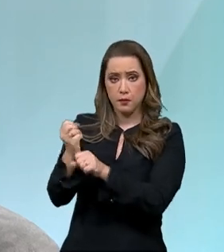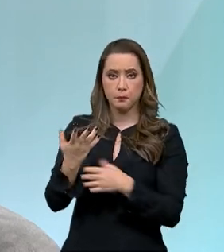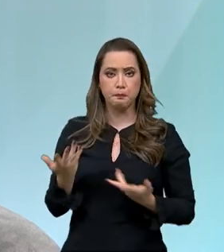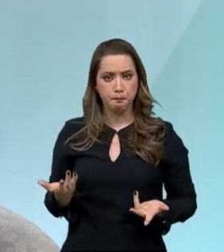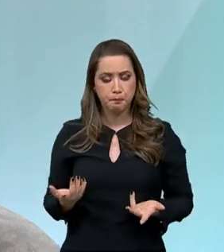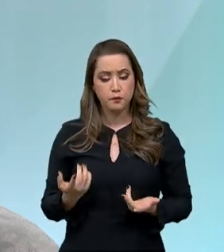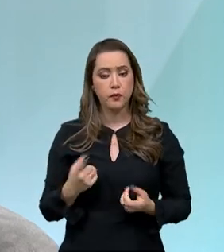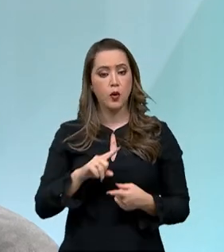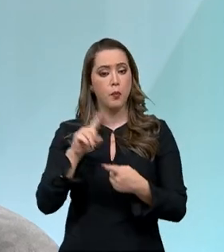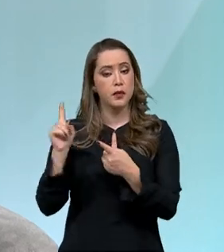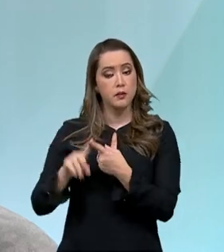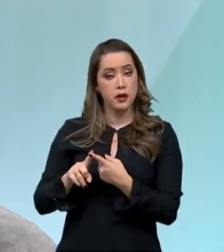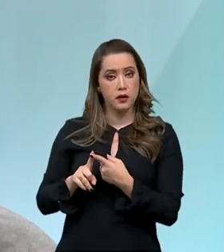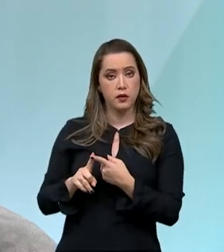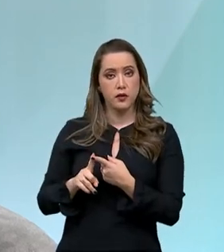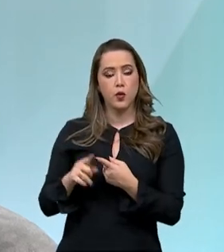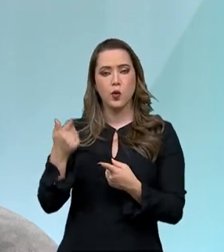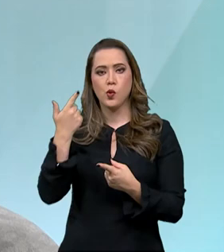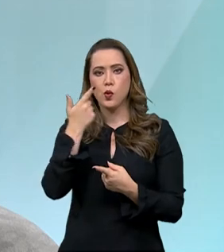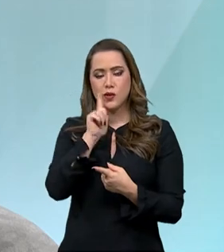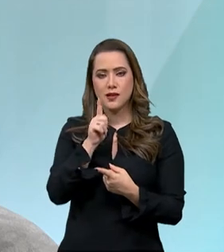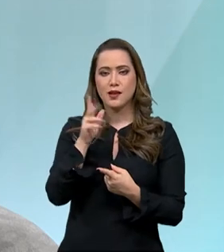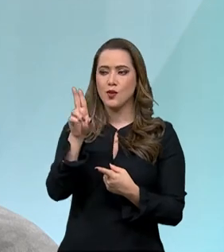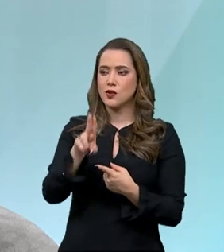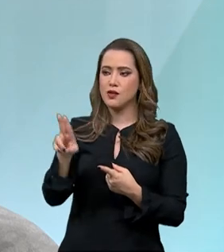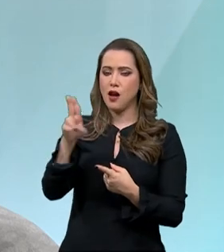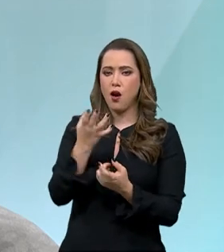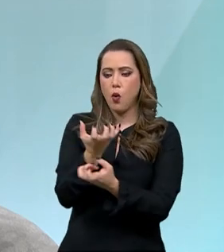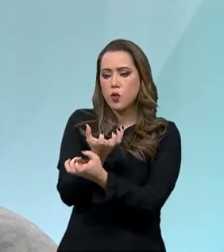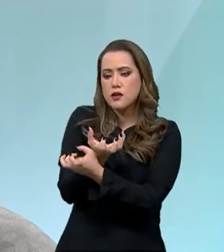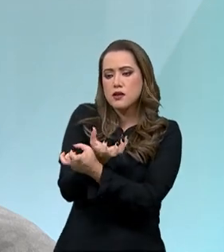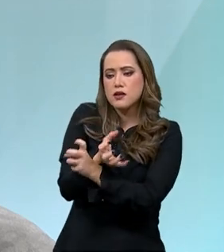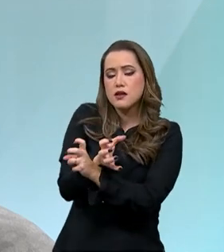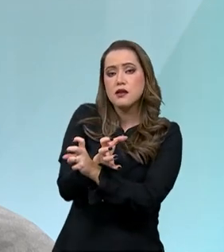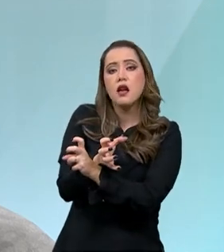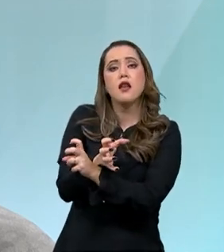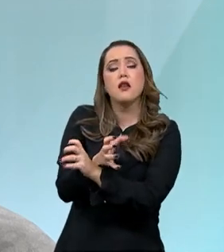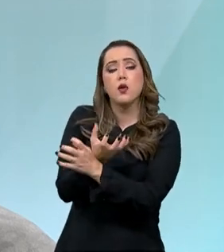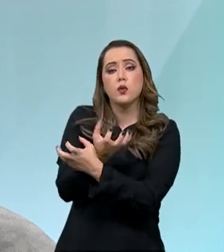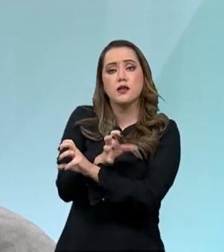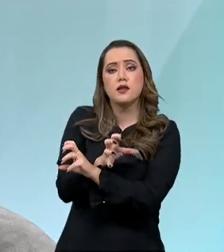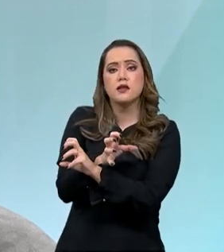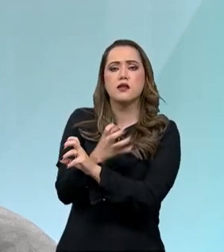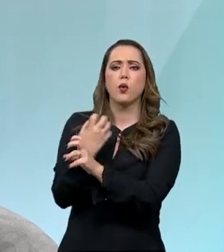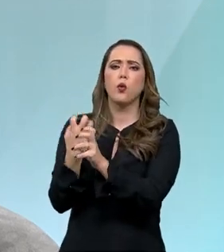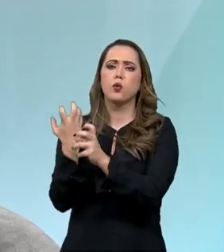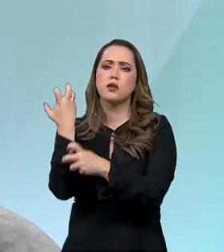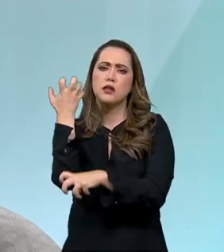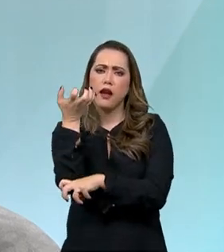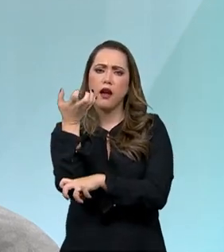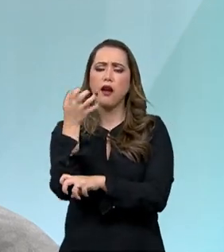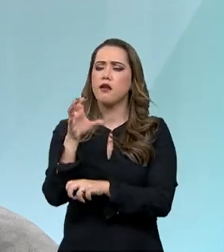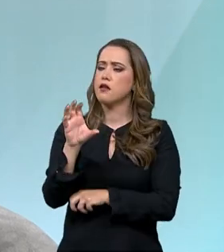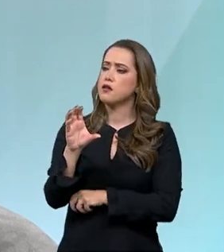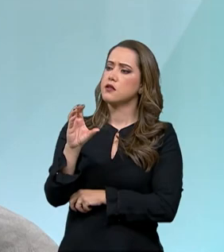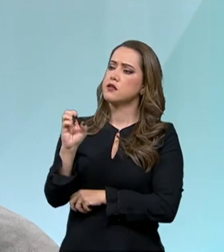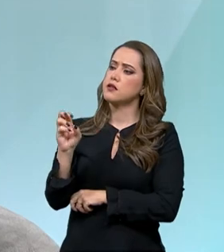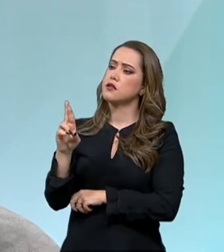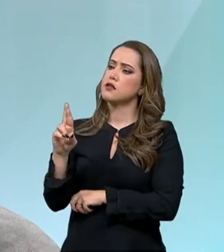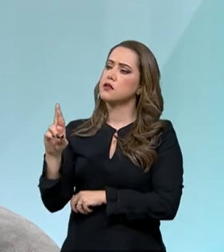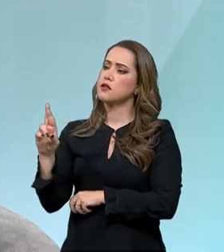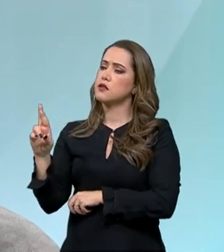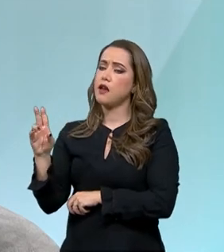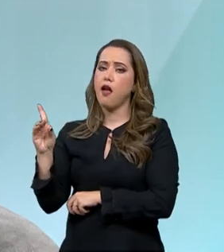sombra de dúvida, foi a conquista dos cerrados, nessa região que nós estamos aqui, a transformação de solos ácidos e